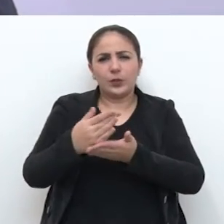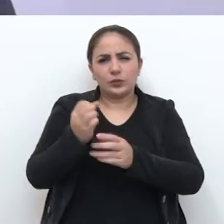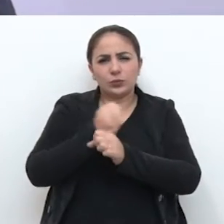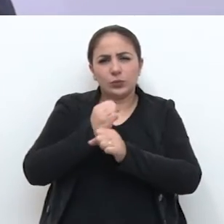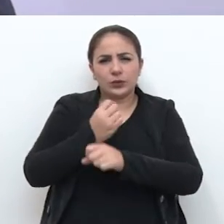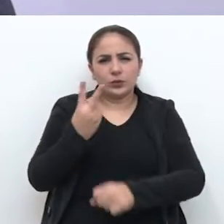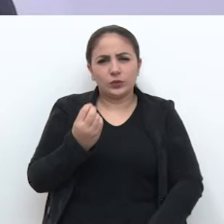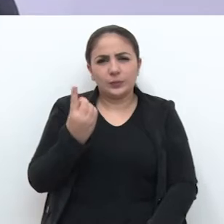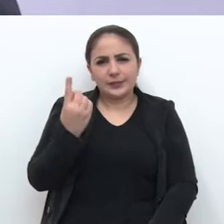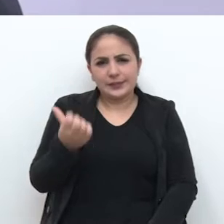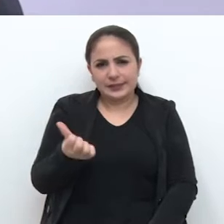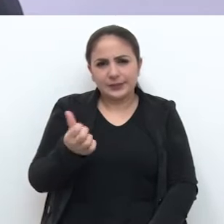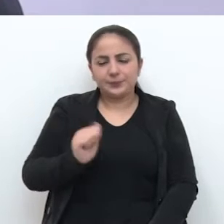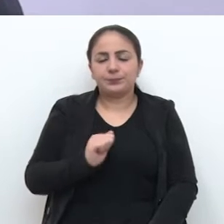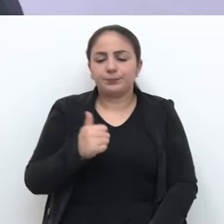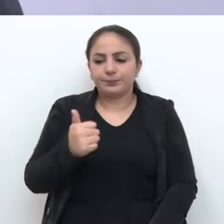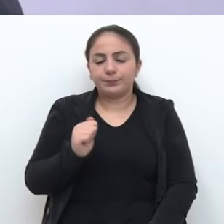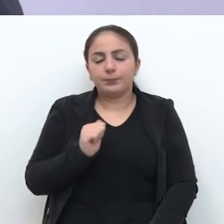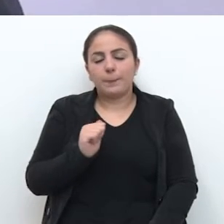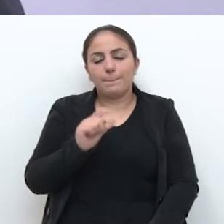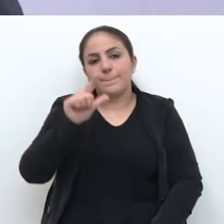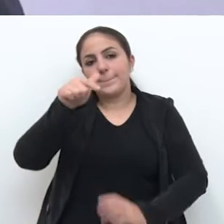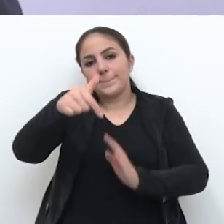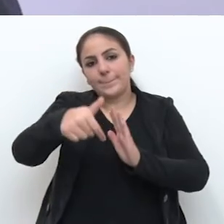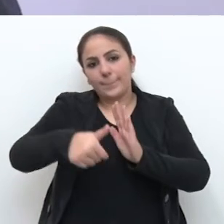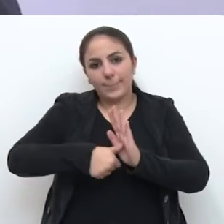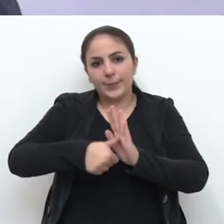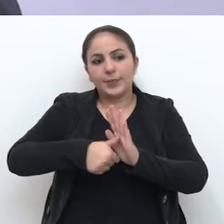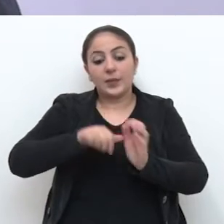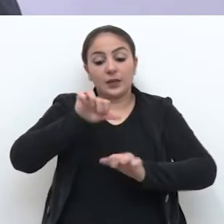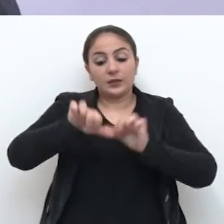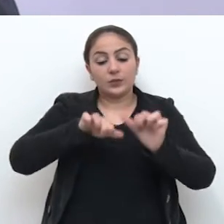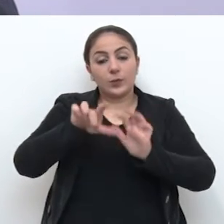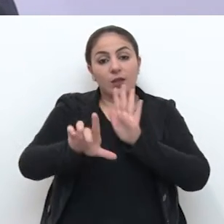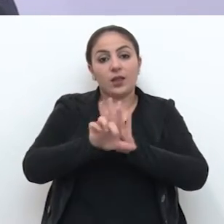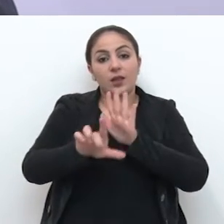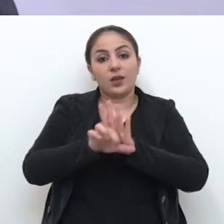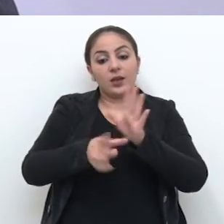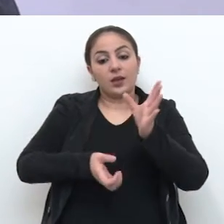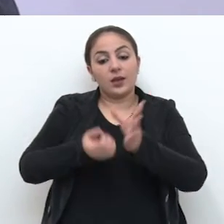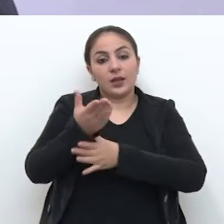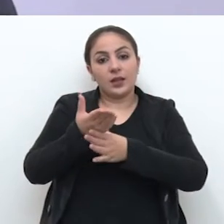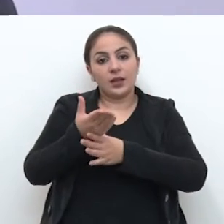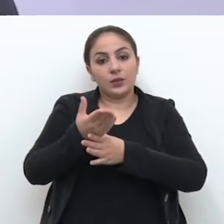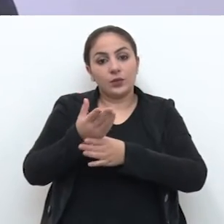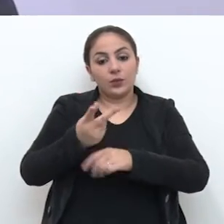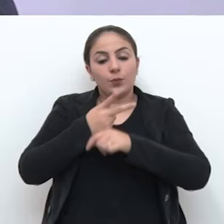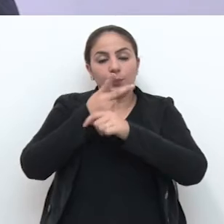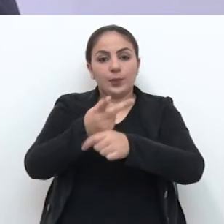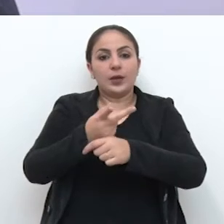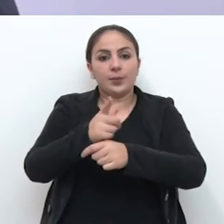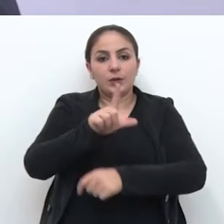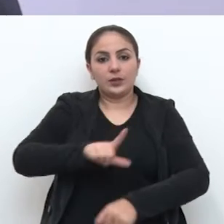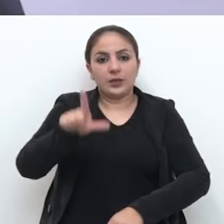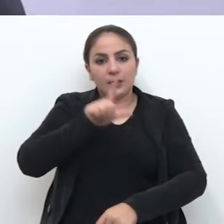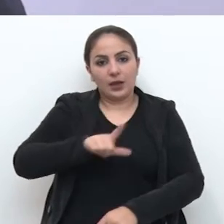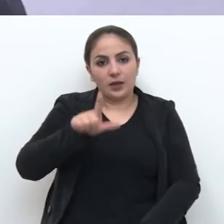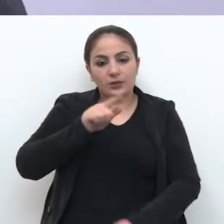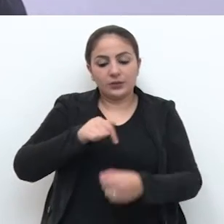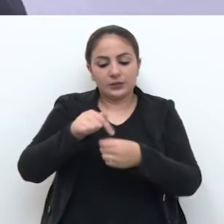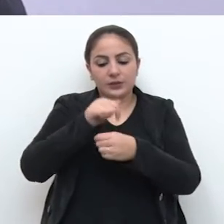2016 ainda, e depois ele se transformou numa lei, então, criando o prêmio literário Cidade de Passo Fundo.